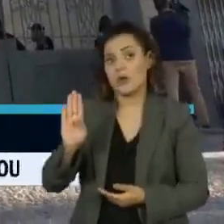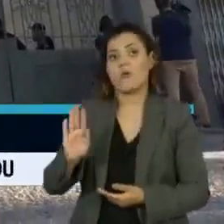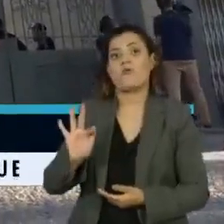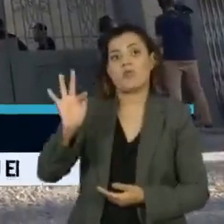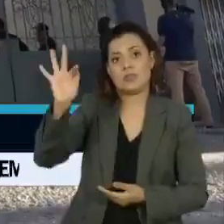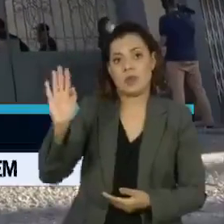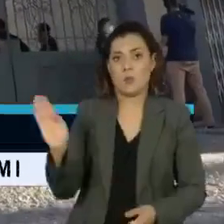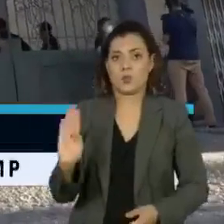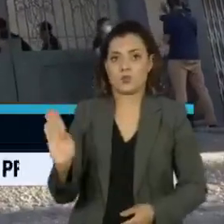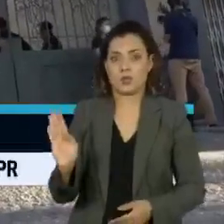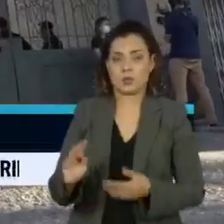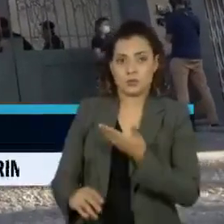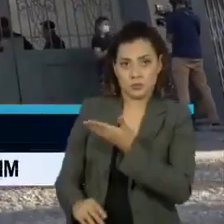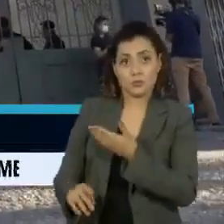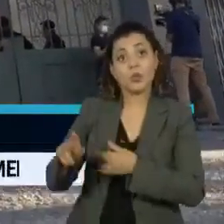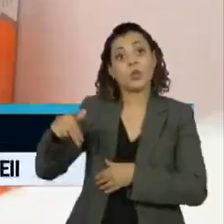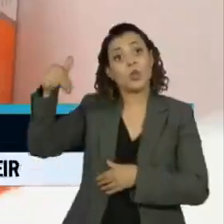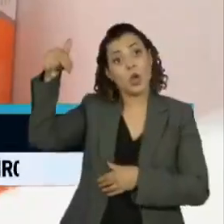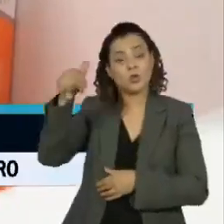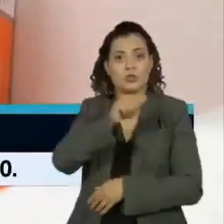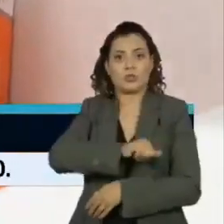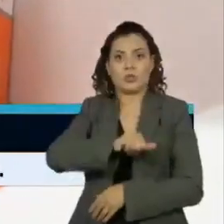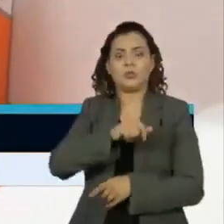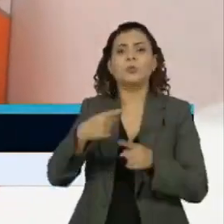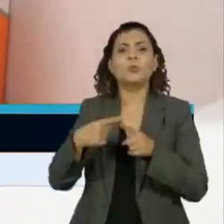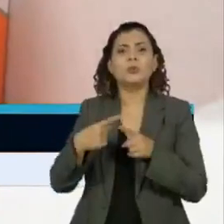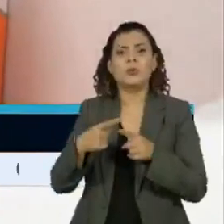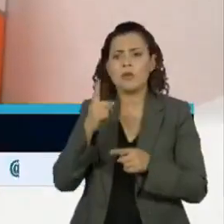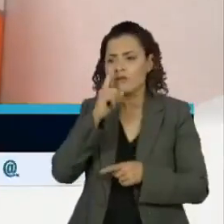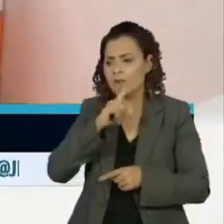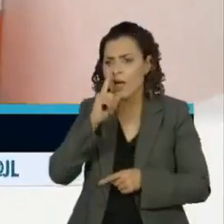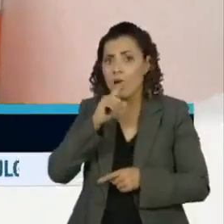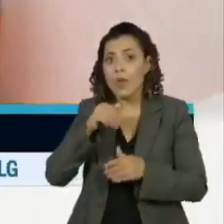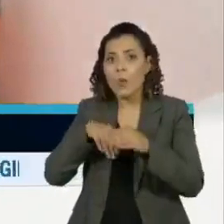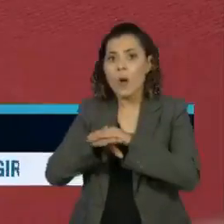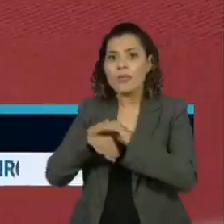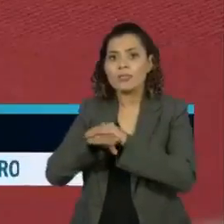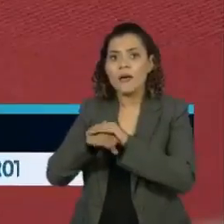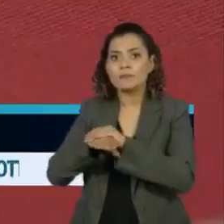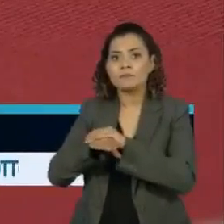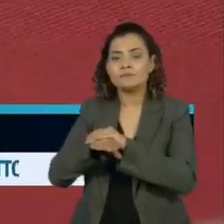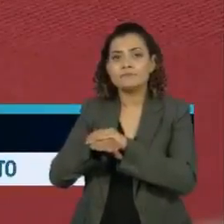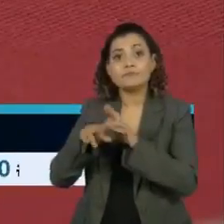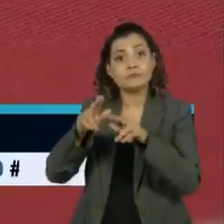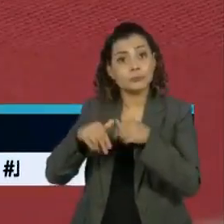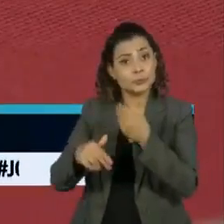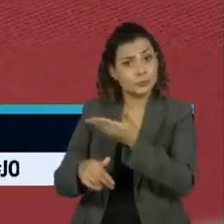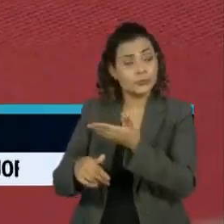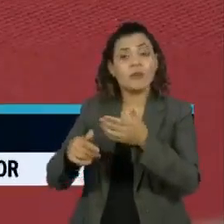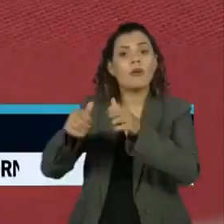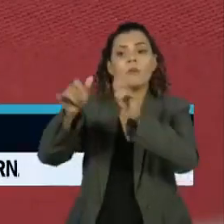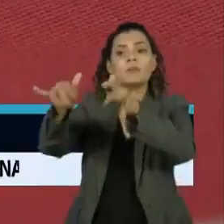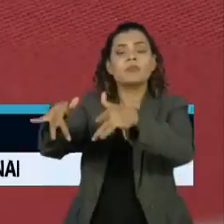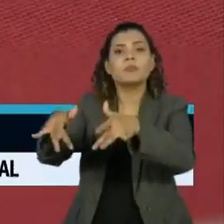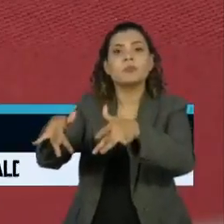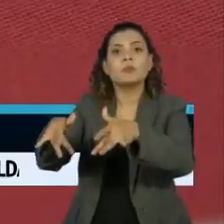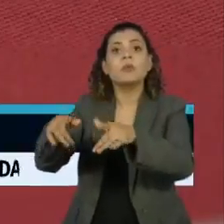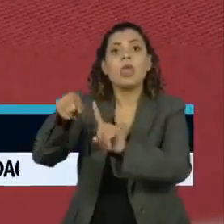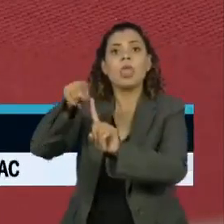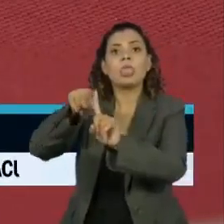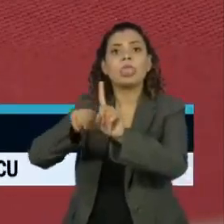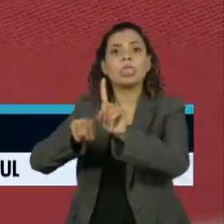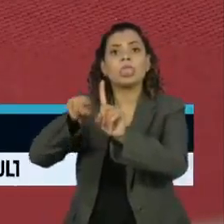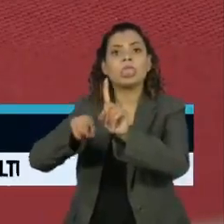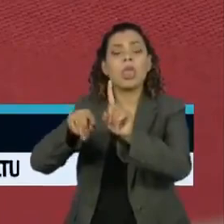Sucesso, na zona norte do Rio de Janeiro, por causa de falhas no armazenamento. O imunizante ficou exposto a uma temperatura